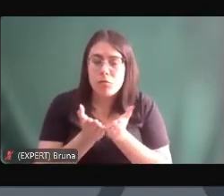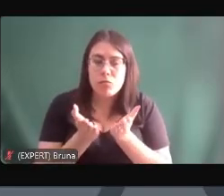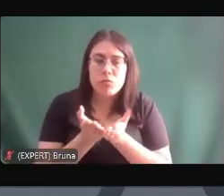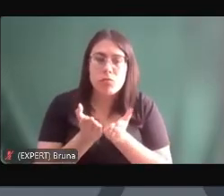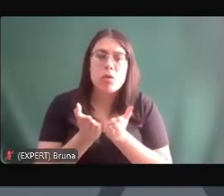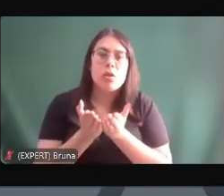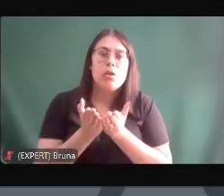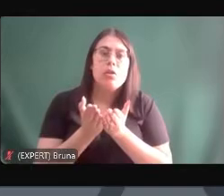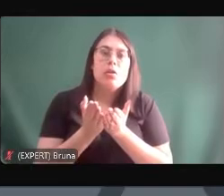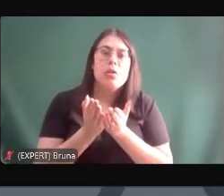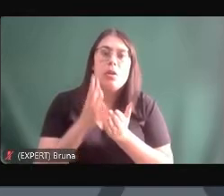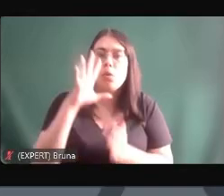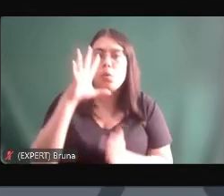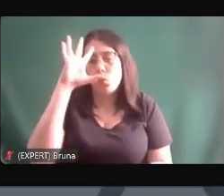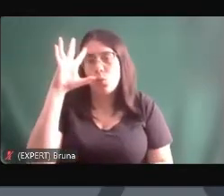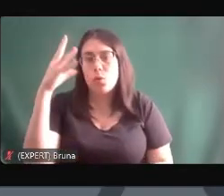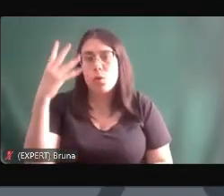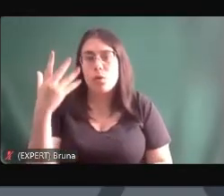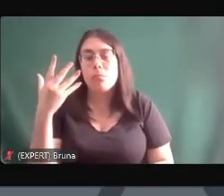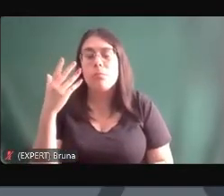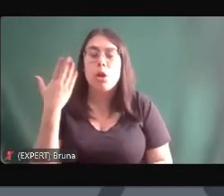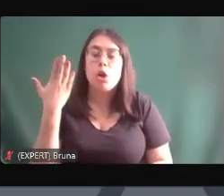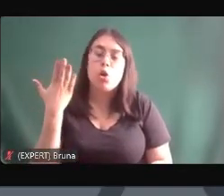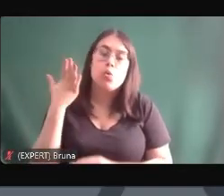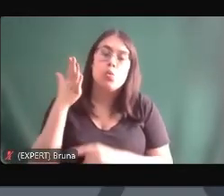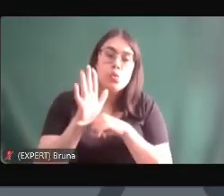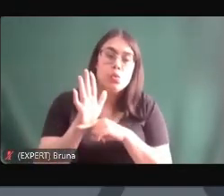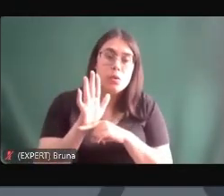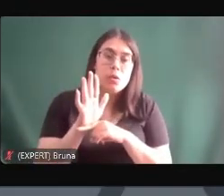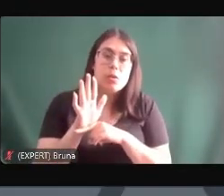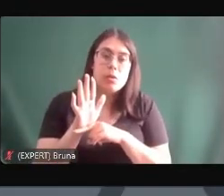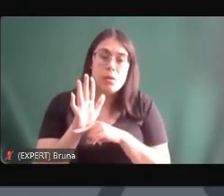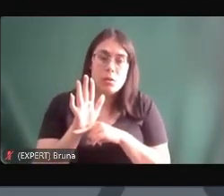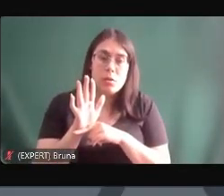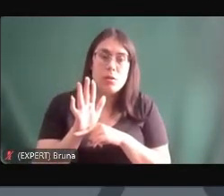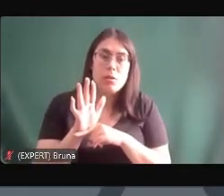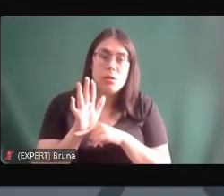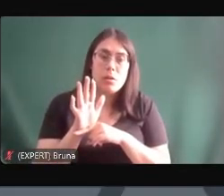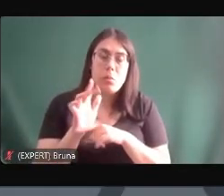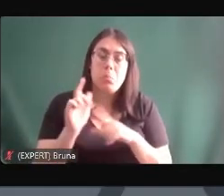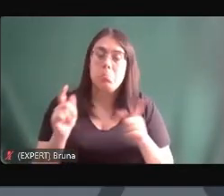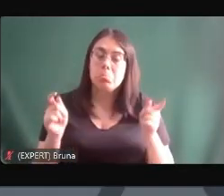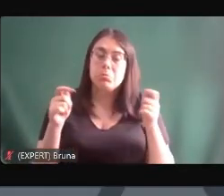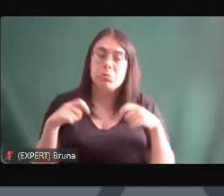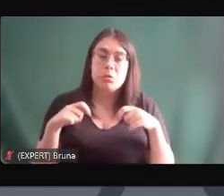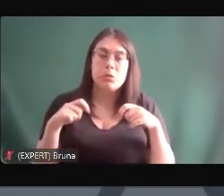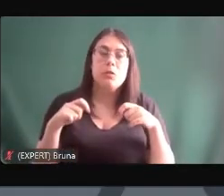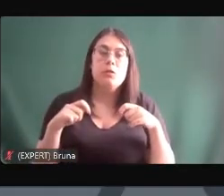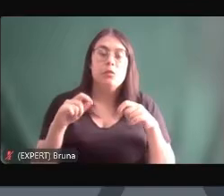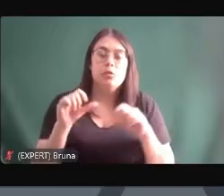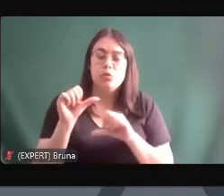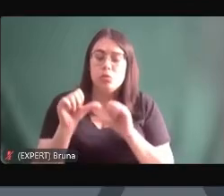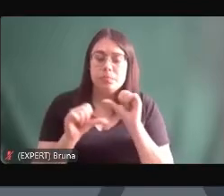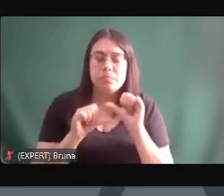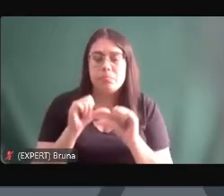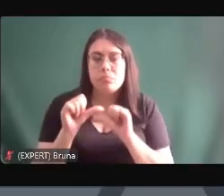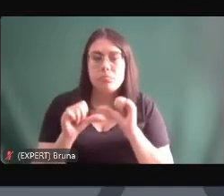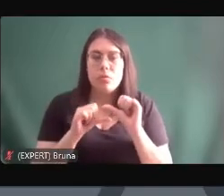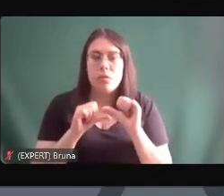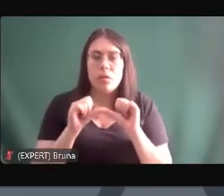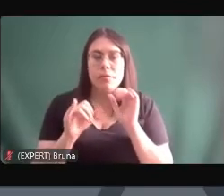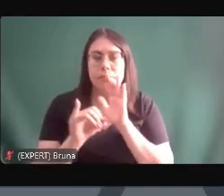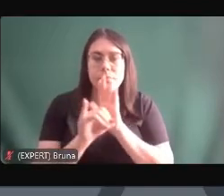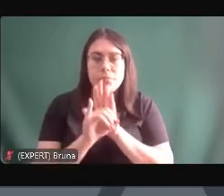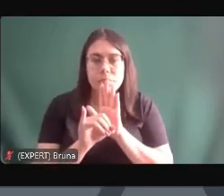surgem nessa cena como uma porta de saída a conversão é uma possibilidade de transformação de identidade de